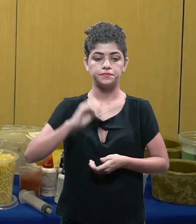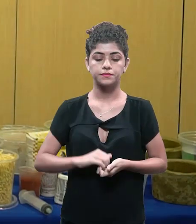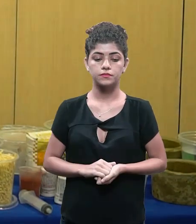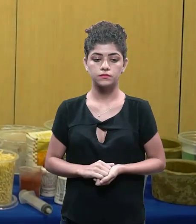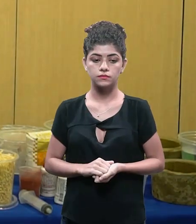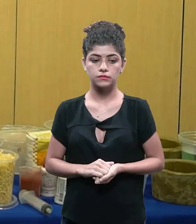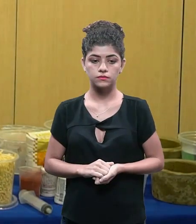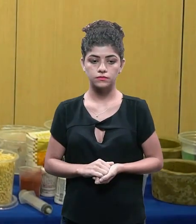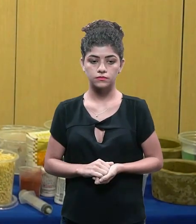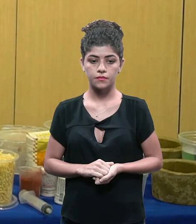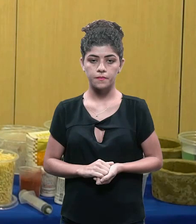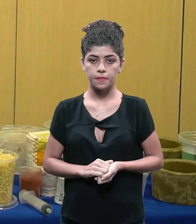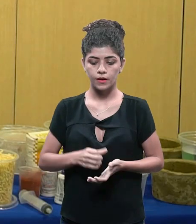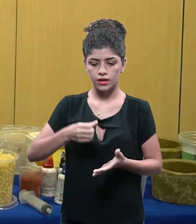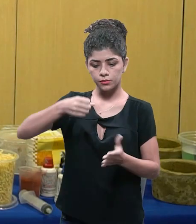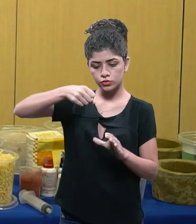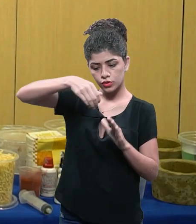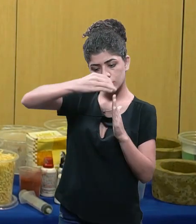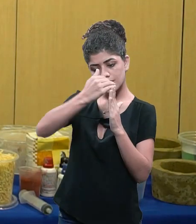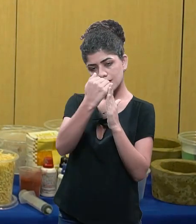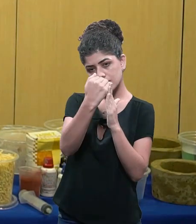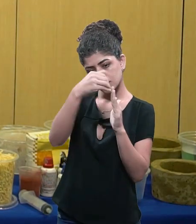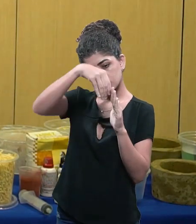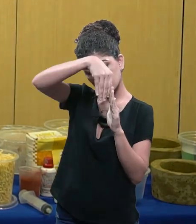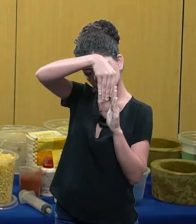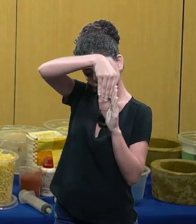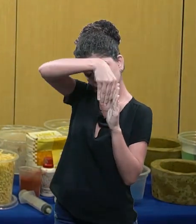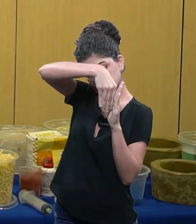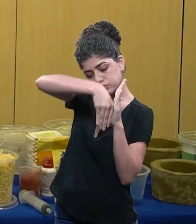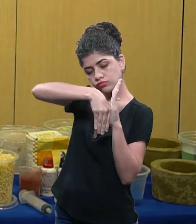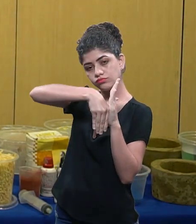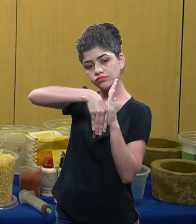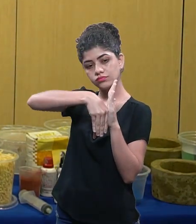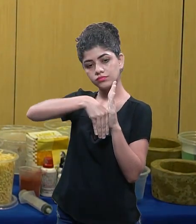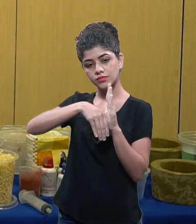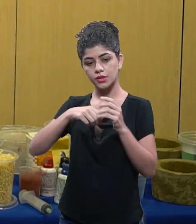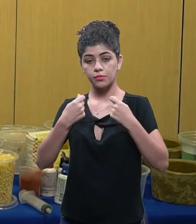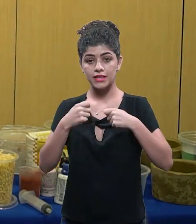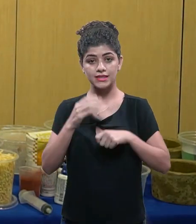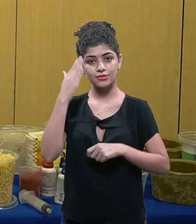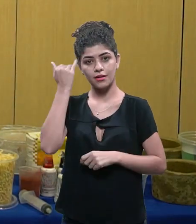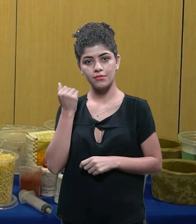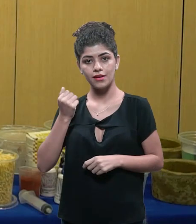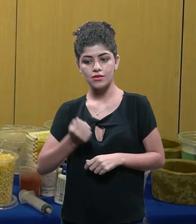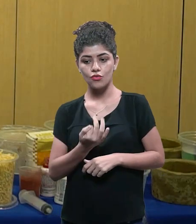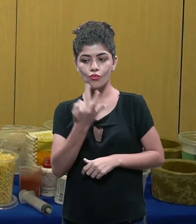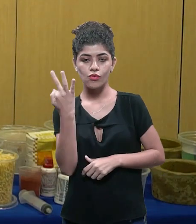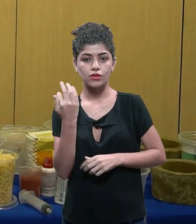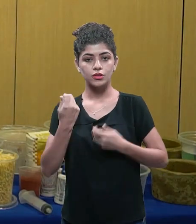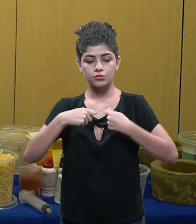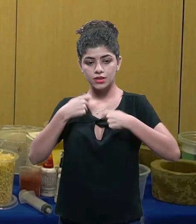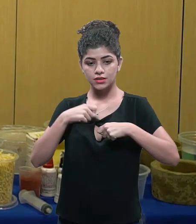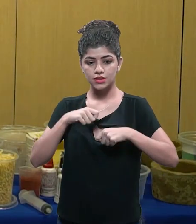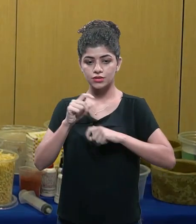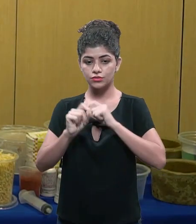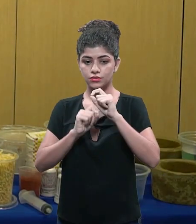um litrinho de refrigerante se eu aprofundar muito e aí eu preciso criar artifício porque eu também tenho que marcar o quanto